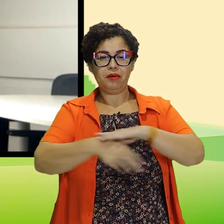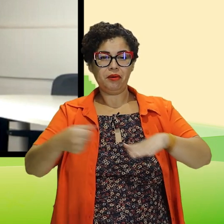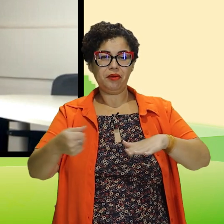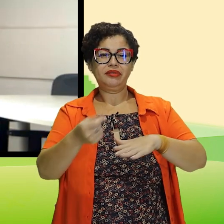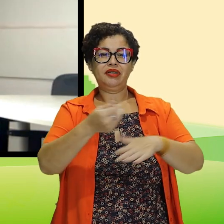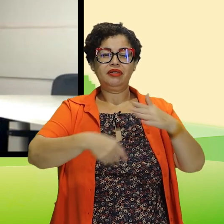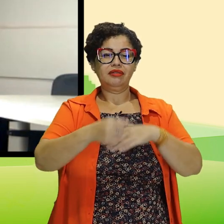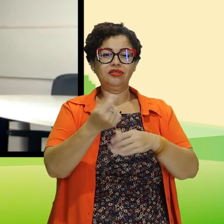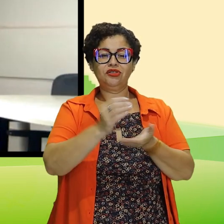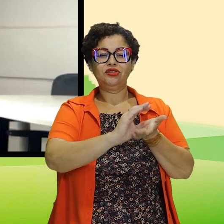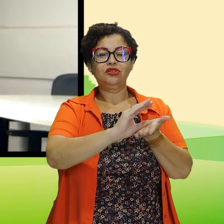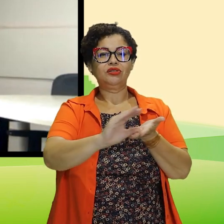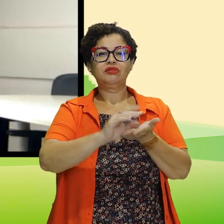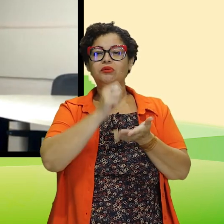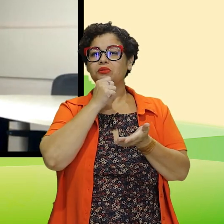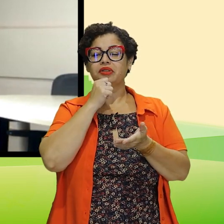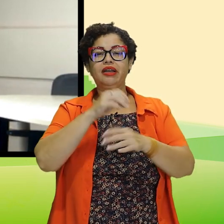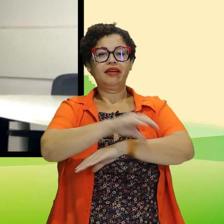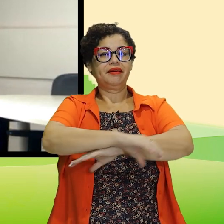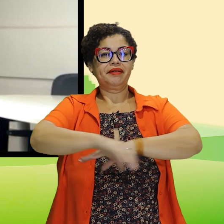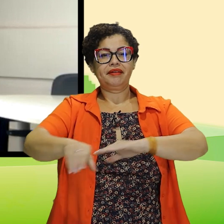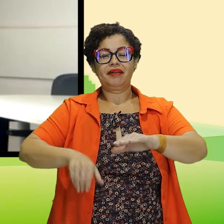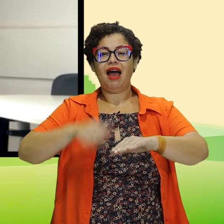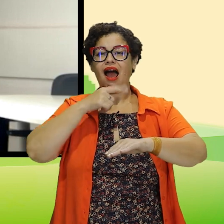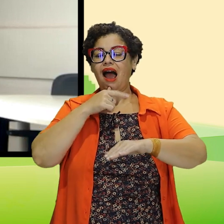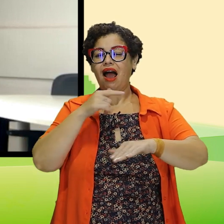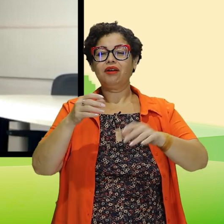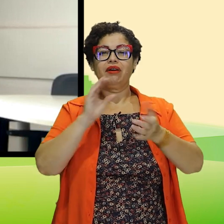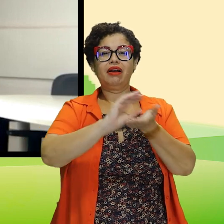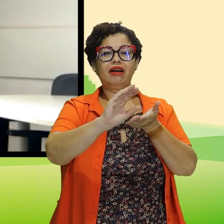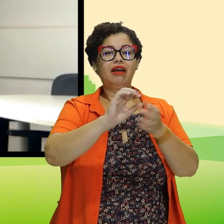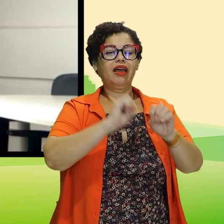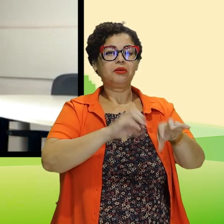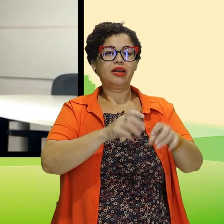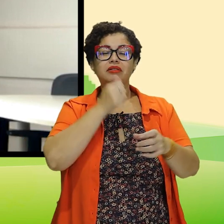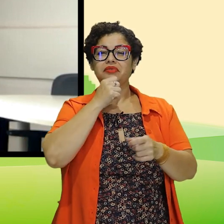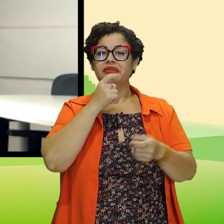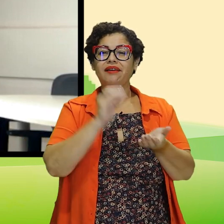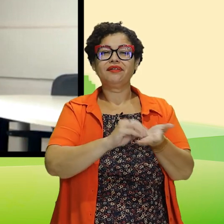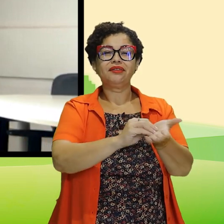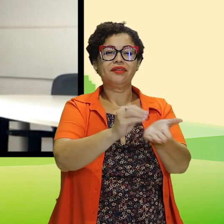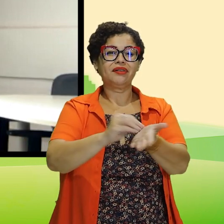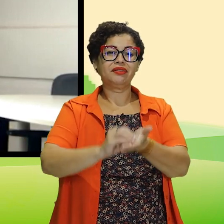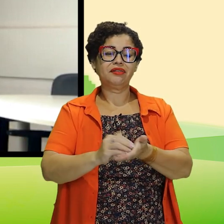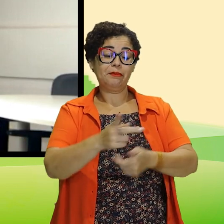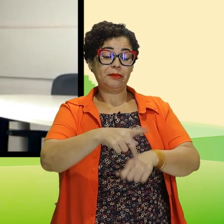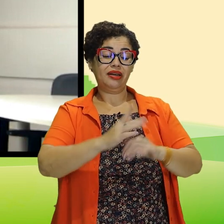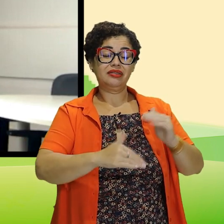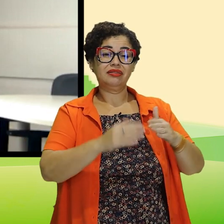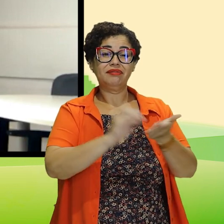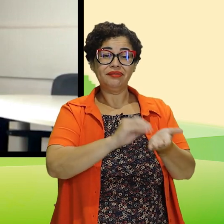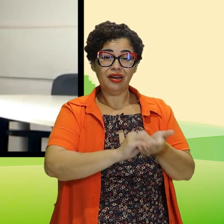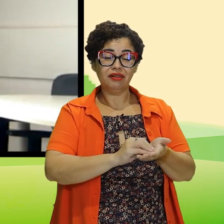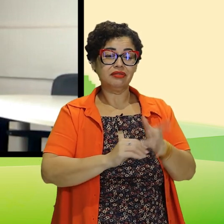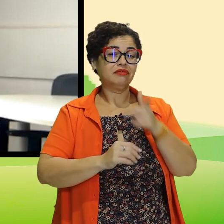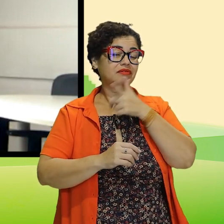não desviado de forma de corrupção, ou não é usado adequadamente, não vai ter verba para construir saneamento básico, para investir na educação. Então,